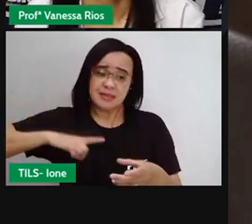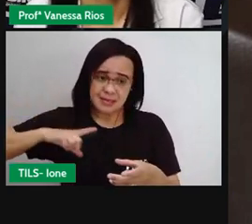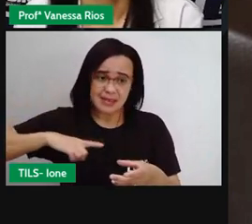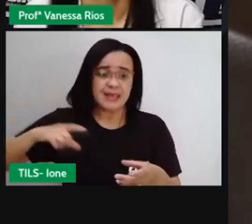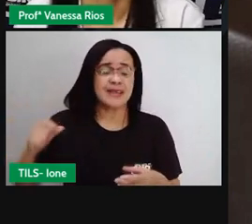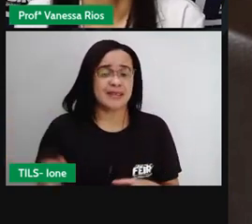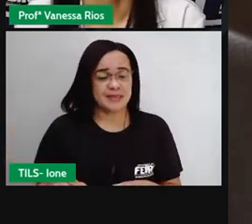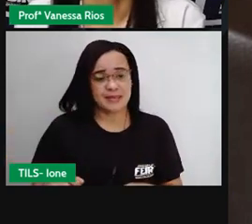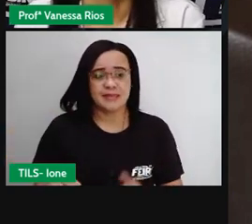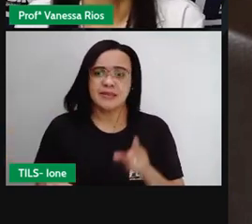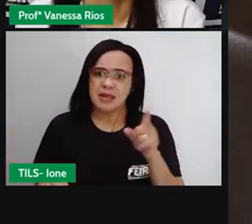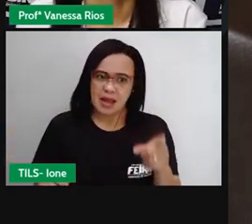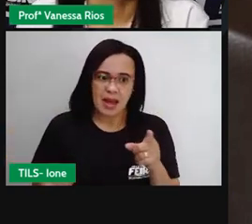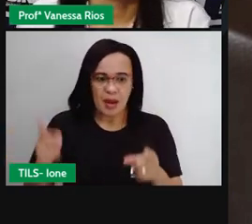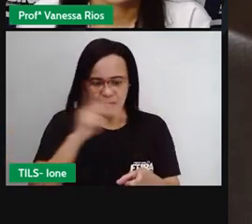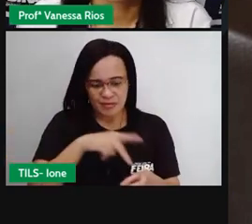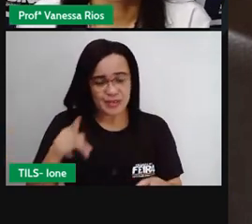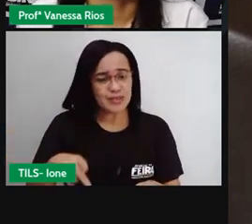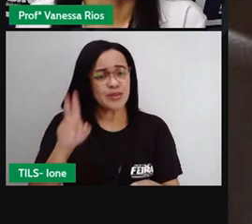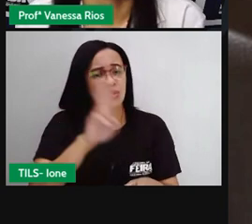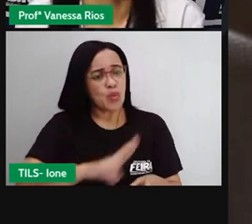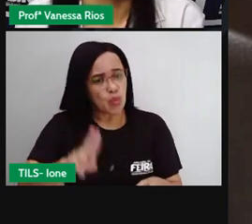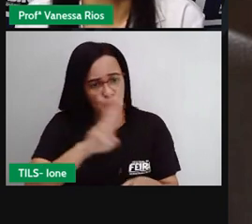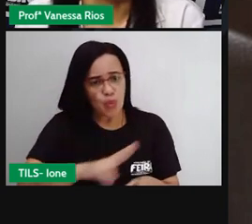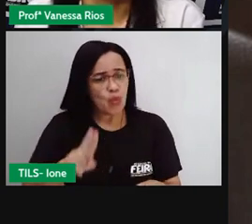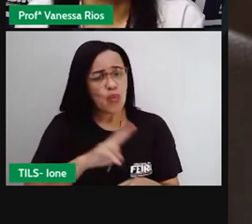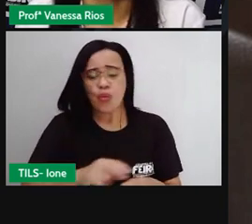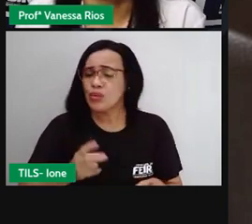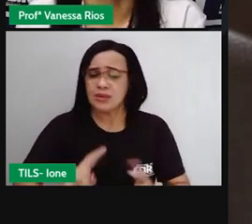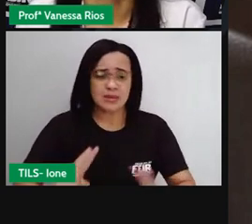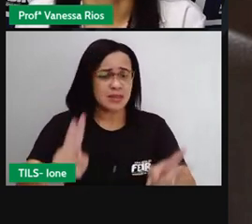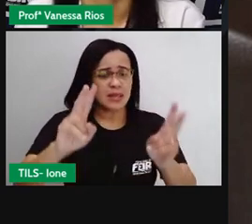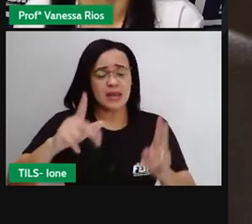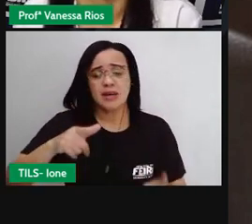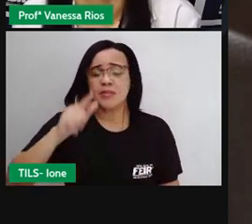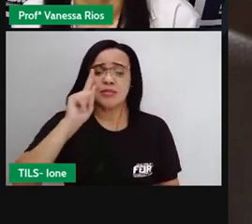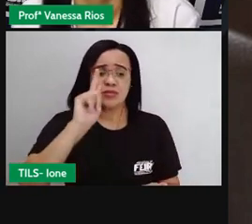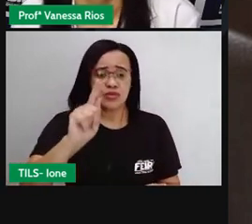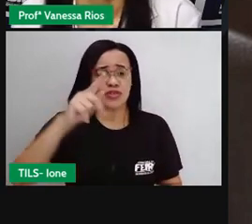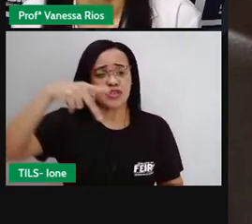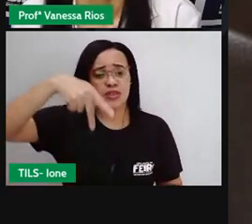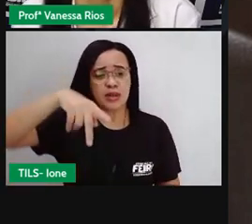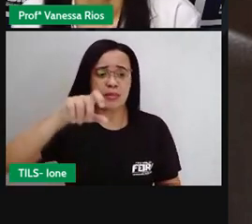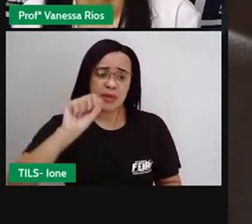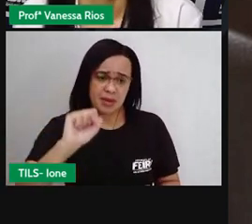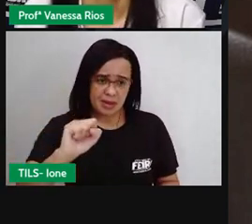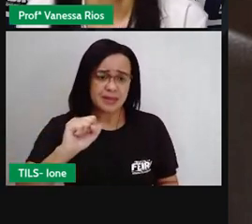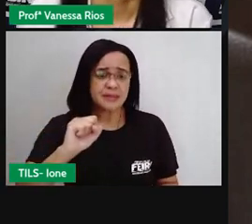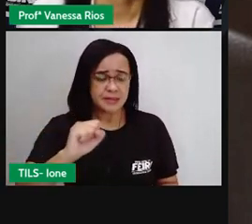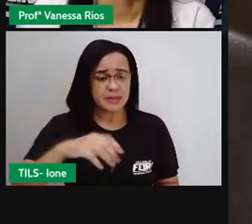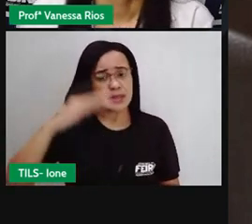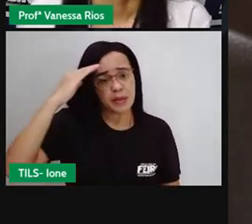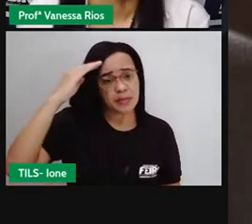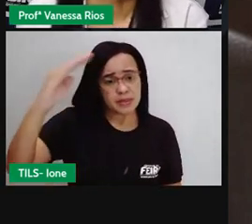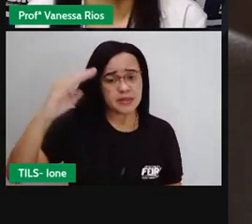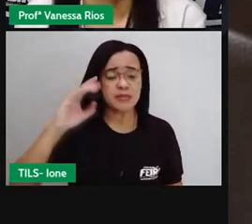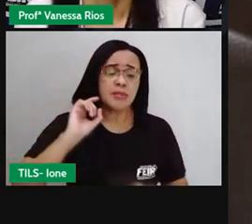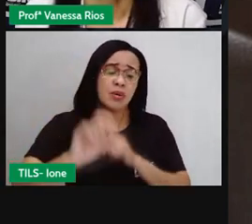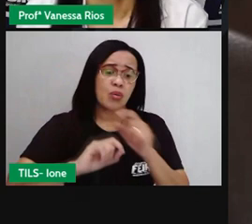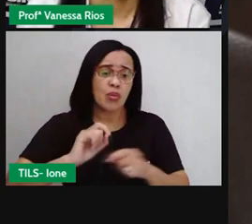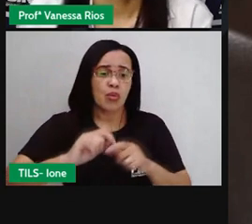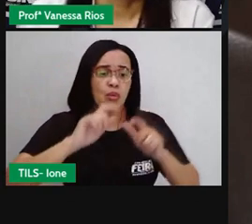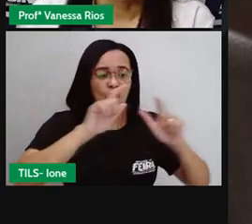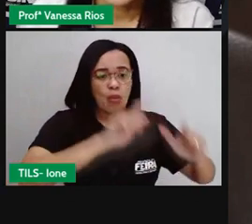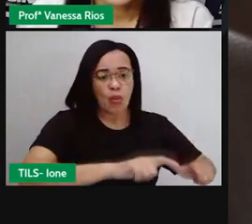faço utilização aí, né? De GPS, de localização, principalmente quando eu quero me locomover de um lugar